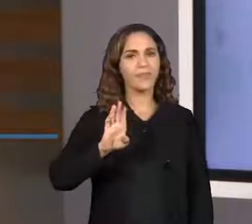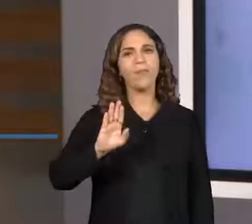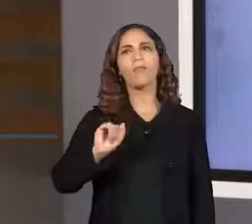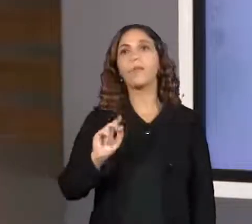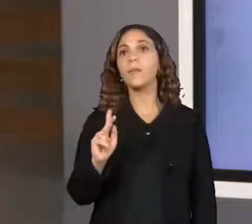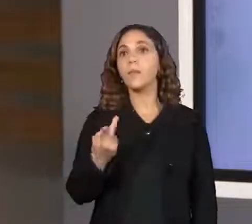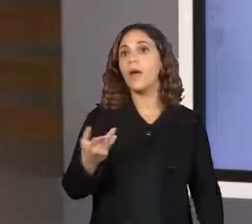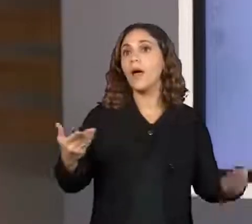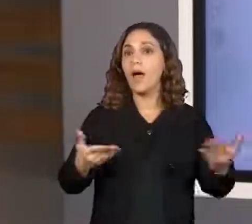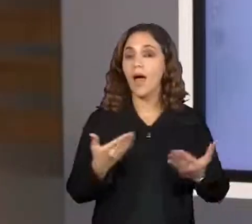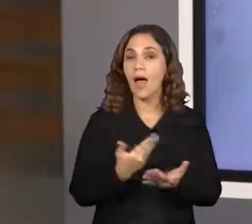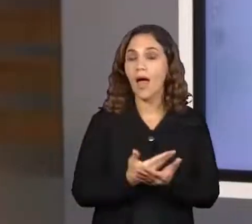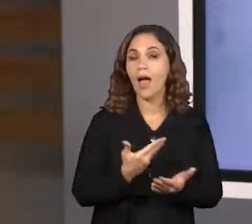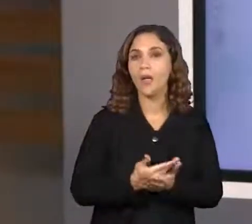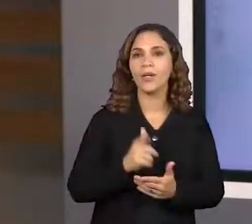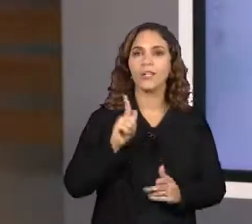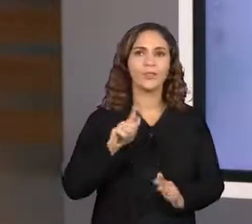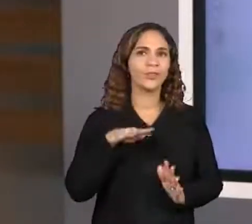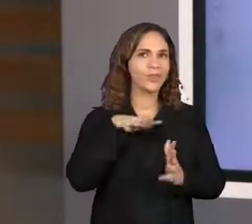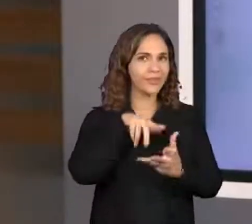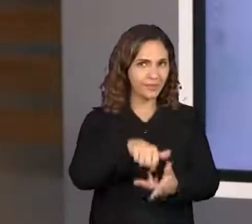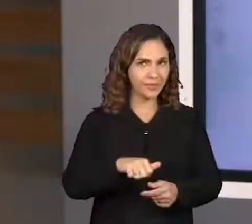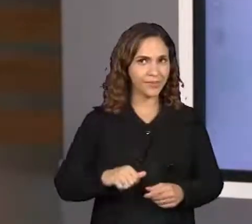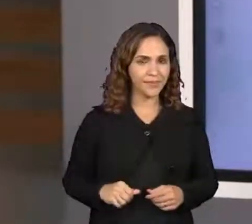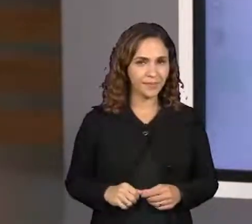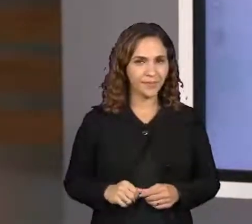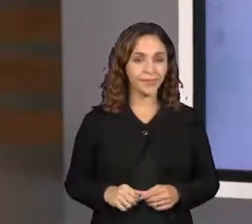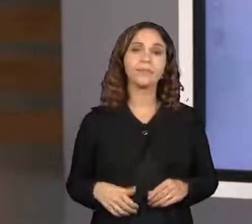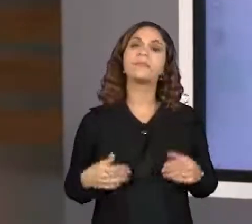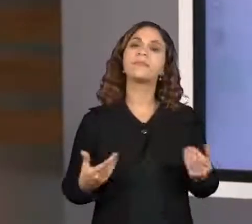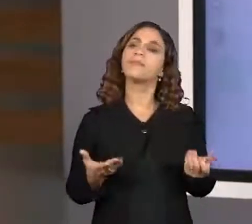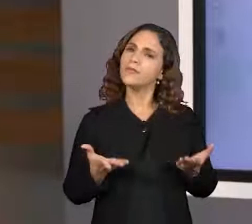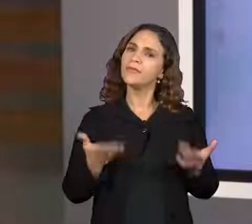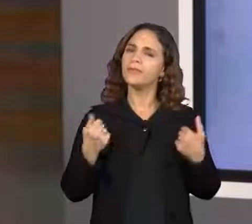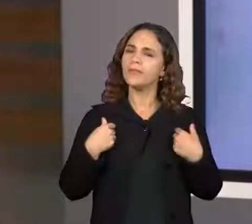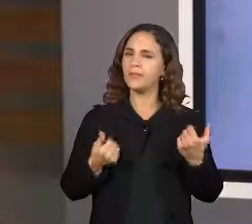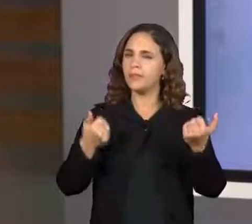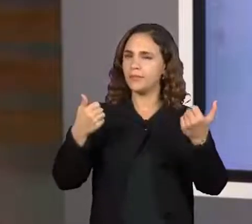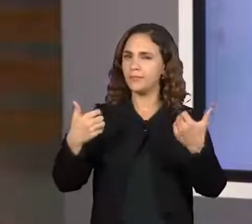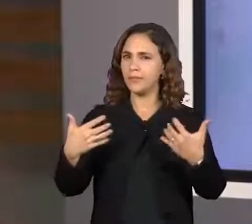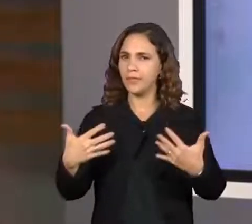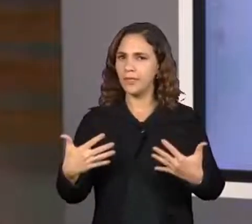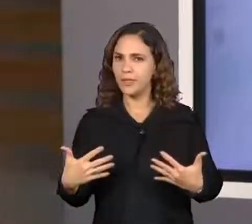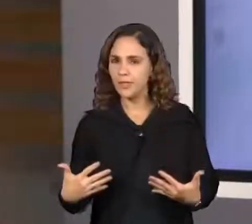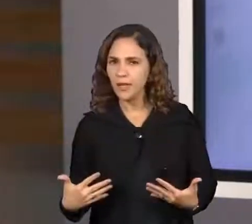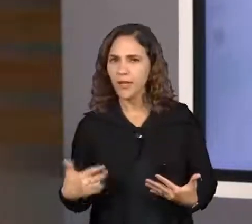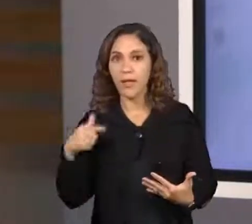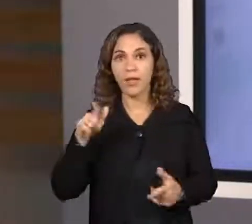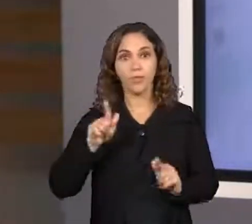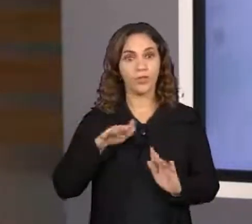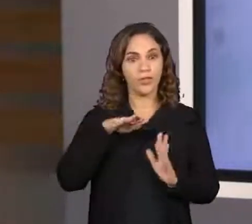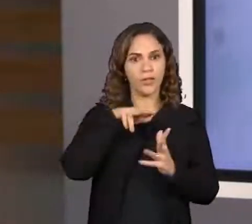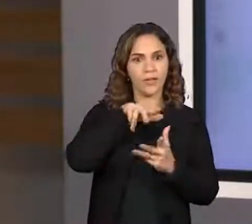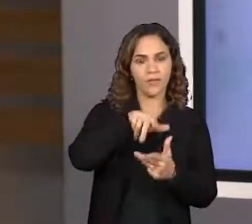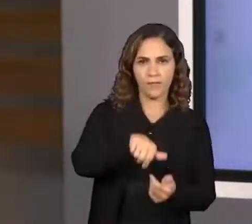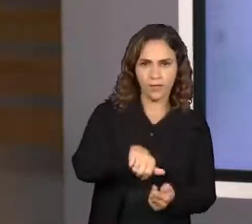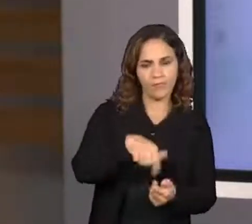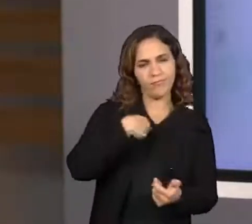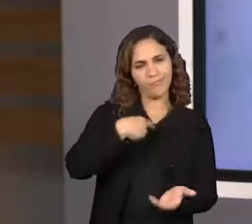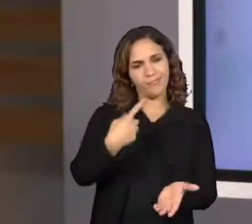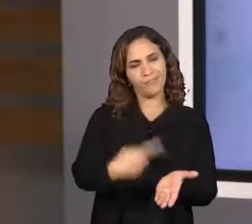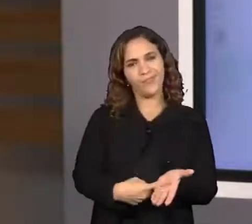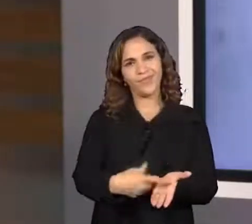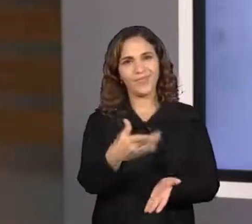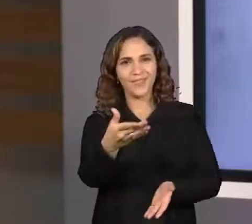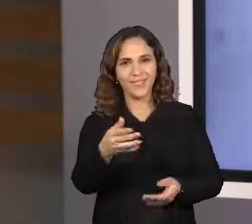aula de Geografia. É isso aí, galera. Então hoje nós vamos falar um pouco mais sobre Geografia. Então eu conto com vocês,